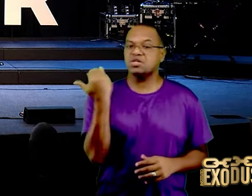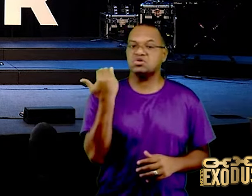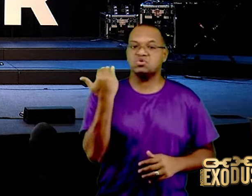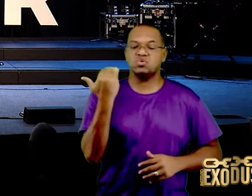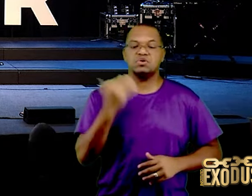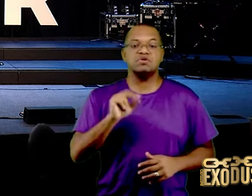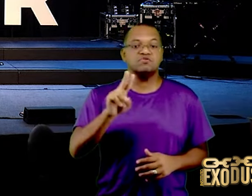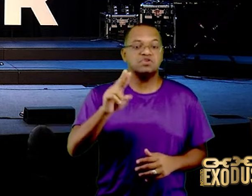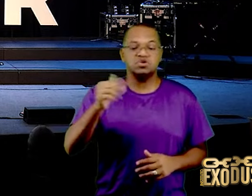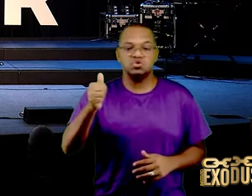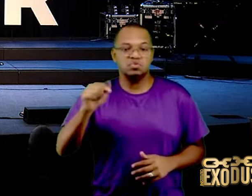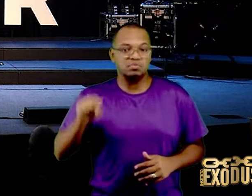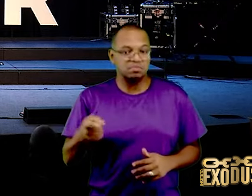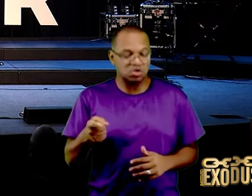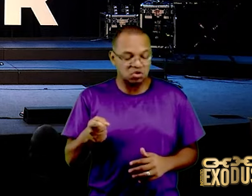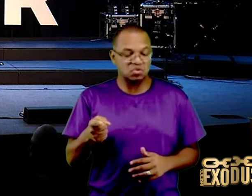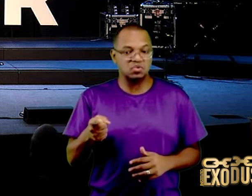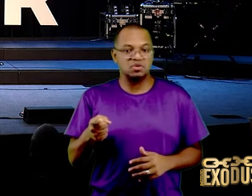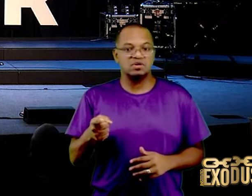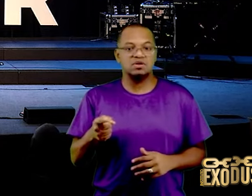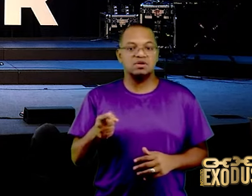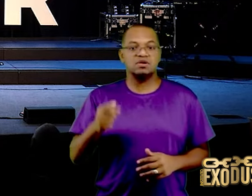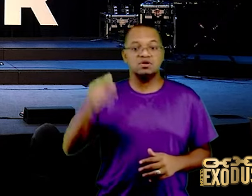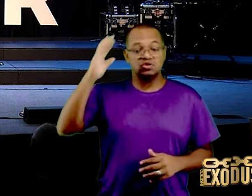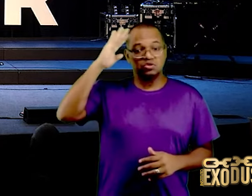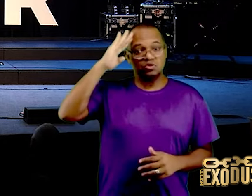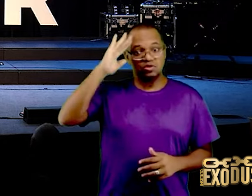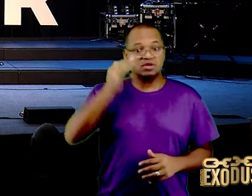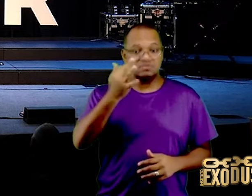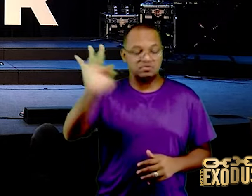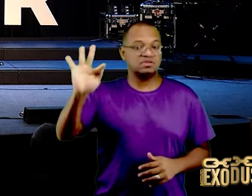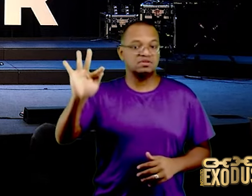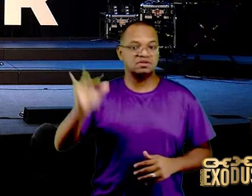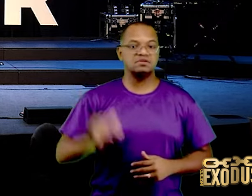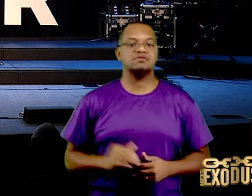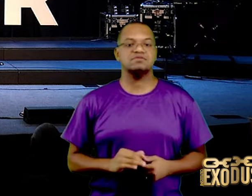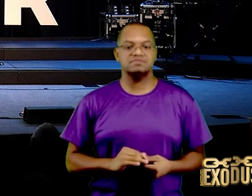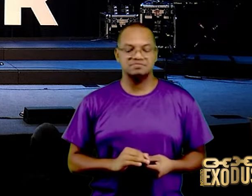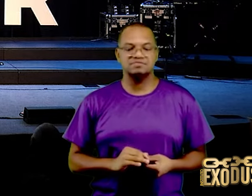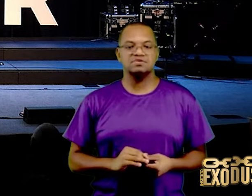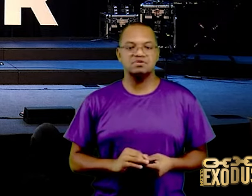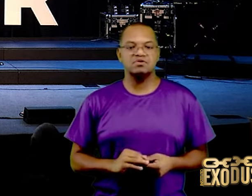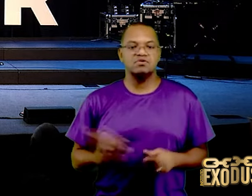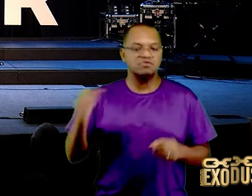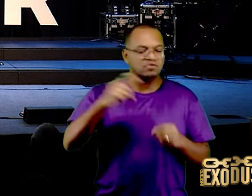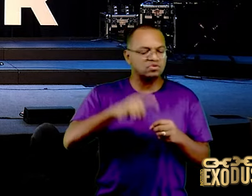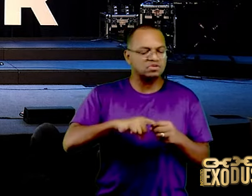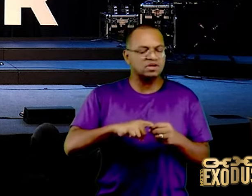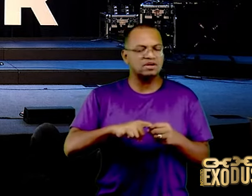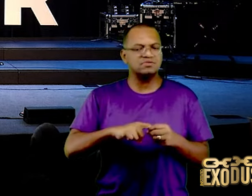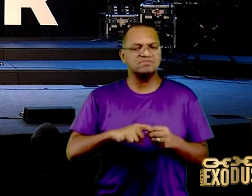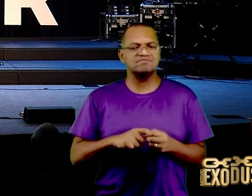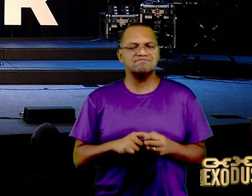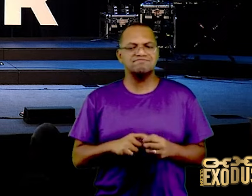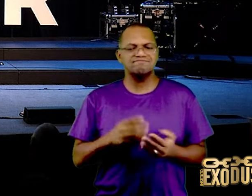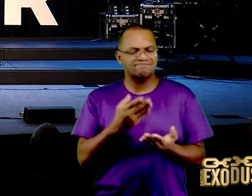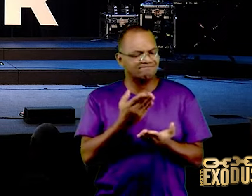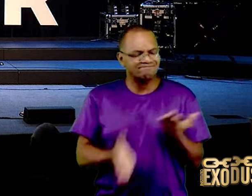foi assim que eles voltaram, eles voltaram, derrotados, Zaire, hoje Congo,